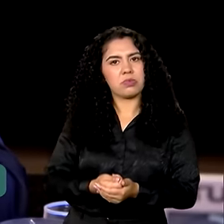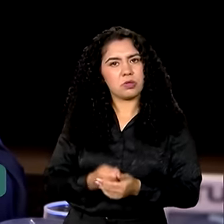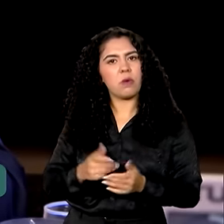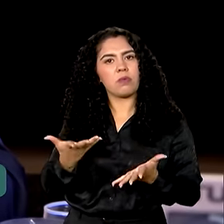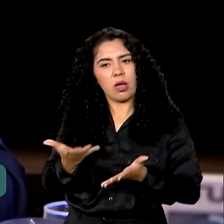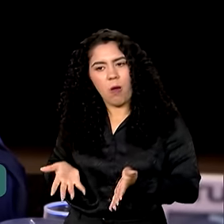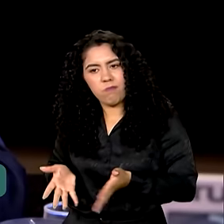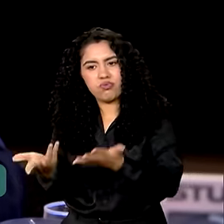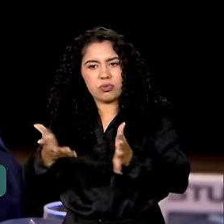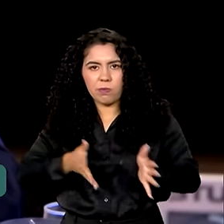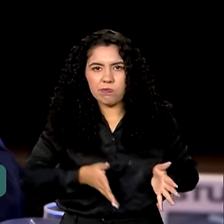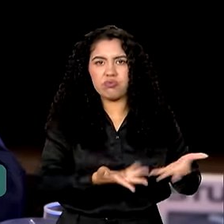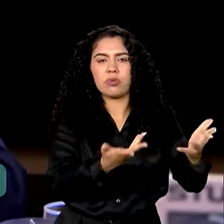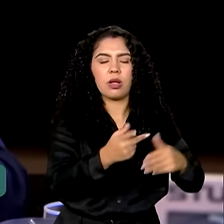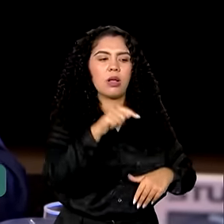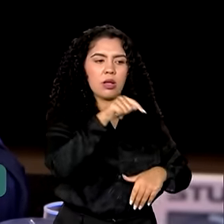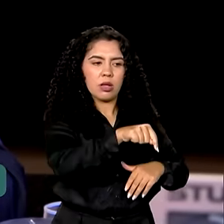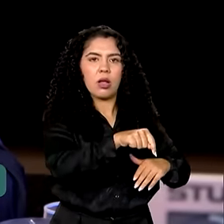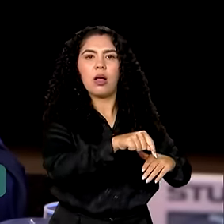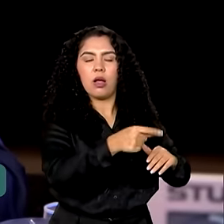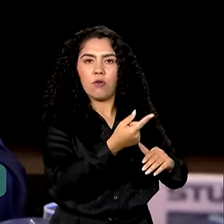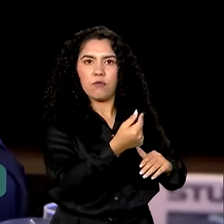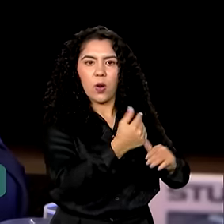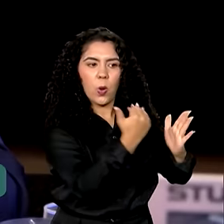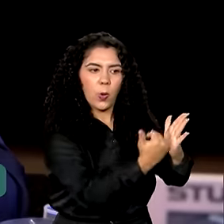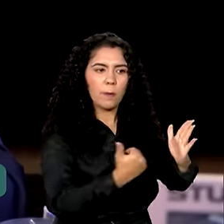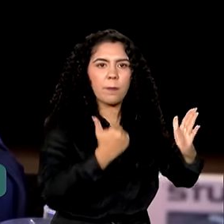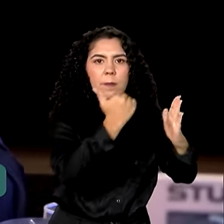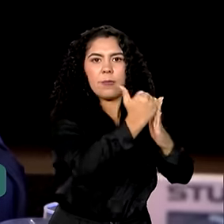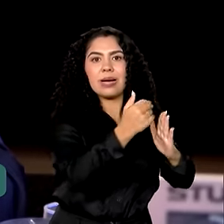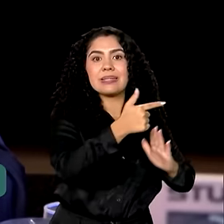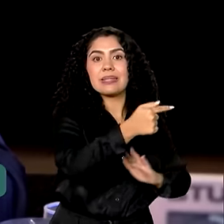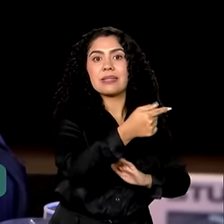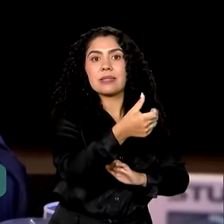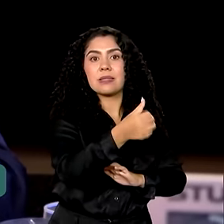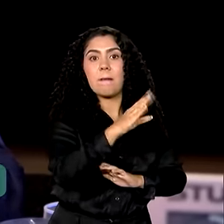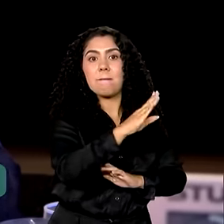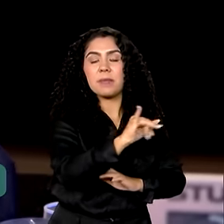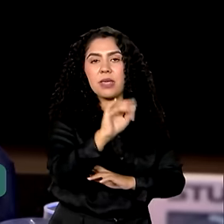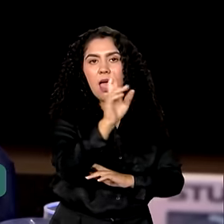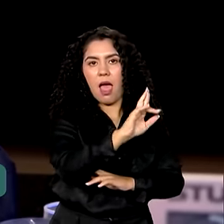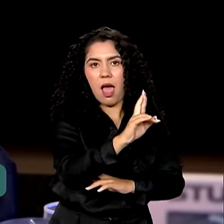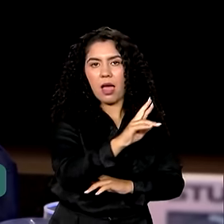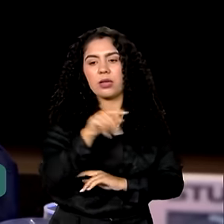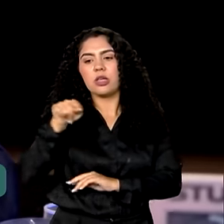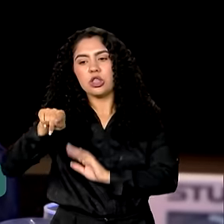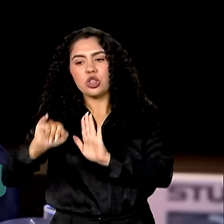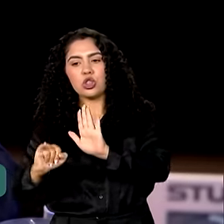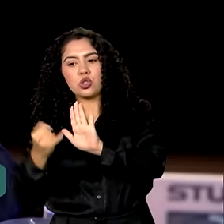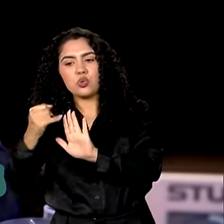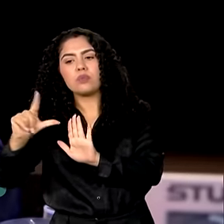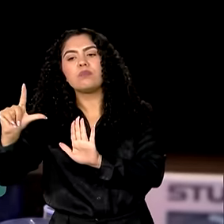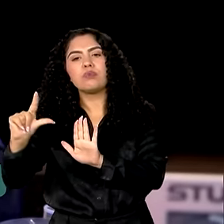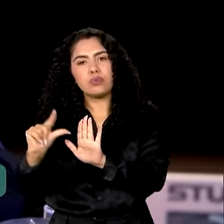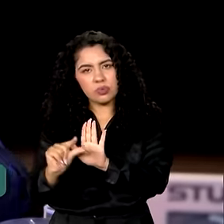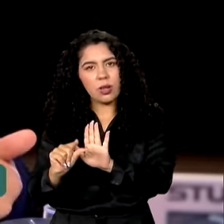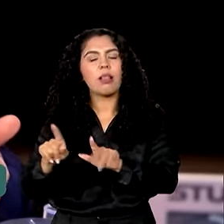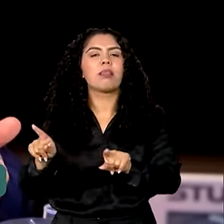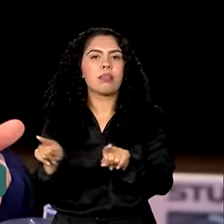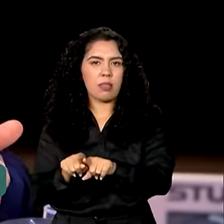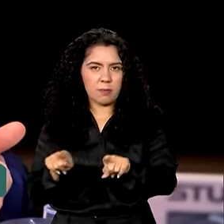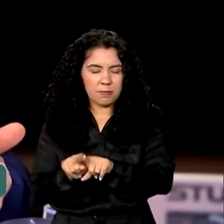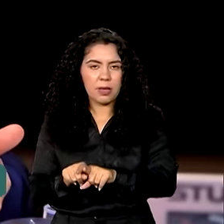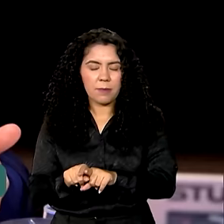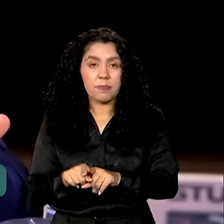aumentou o volume de recurso de 71 para 76 bilhões e diminuiu os juros para a produção de alimentos. Nós